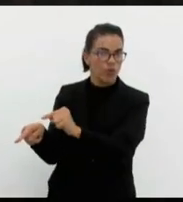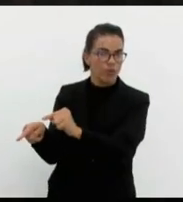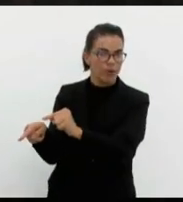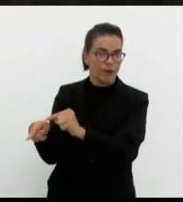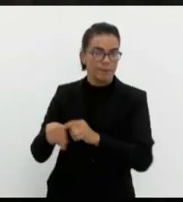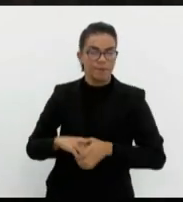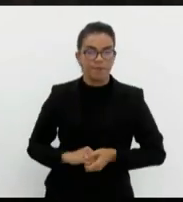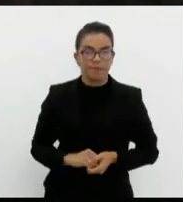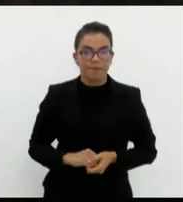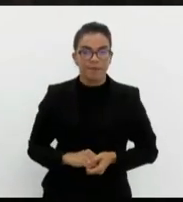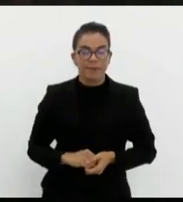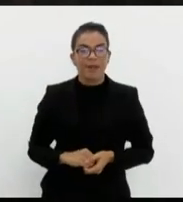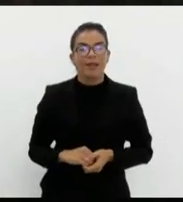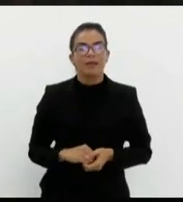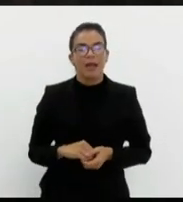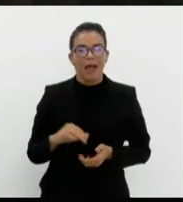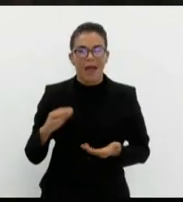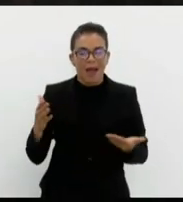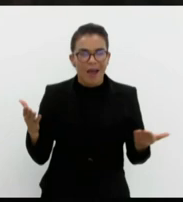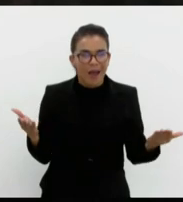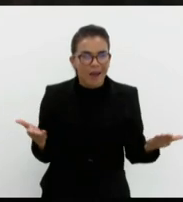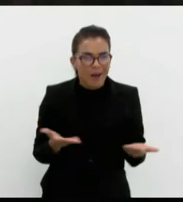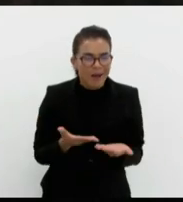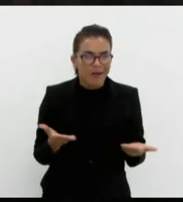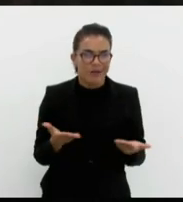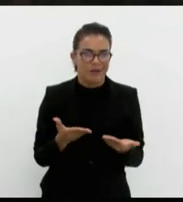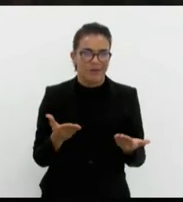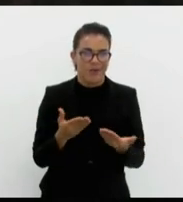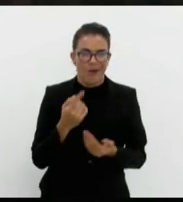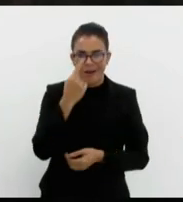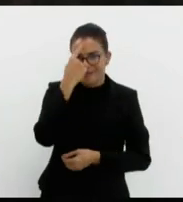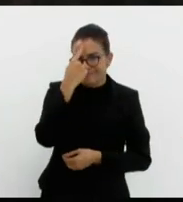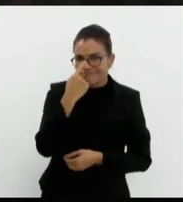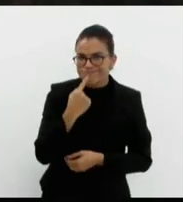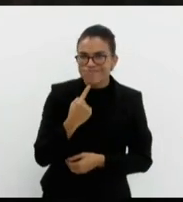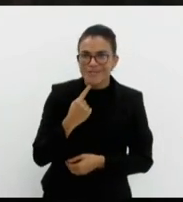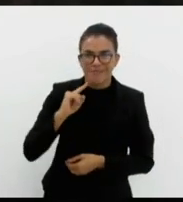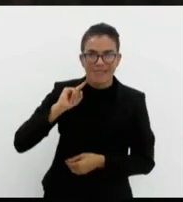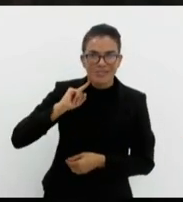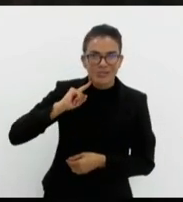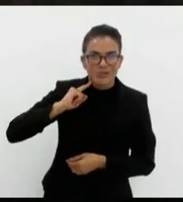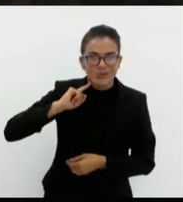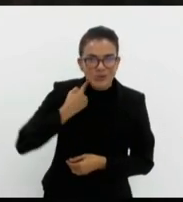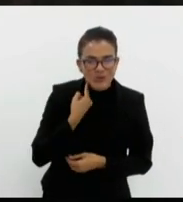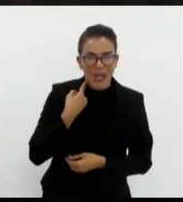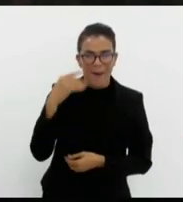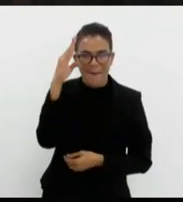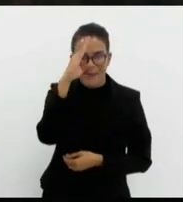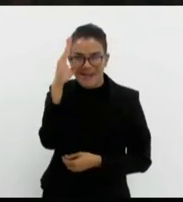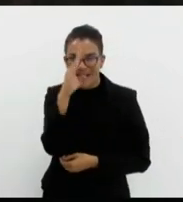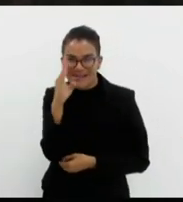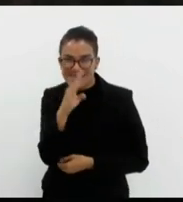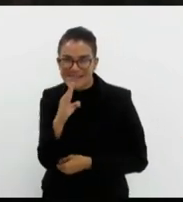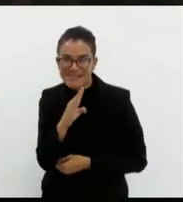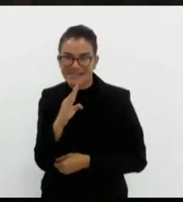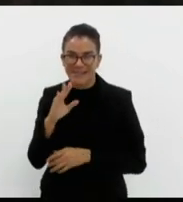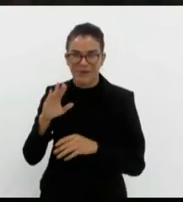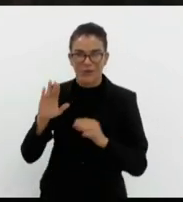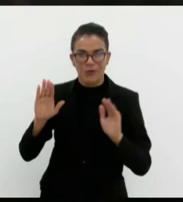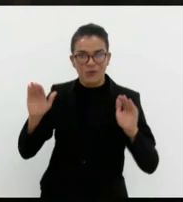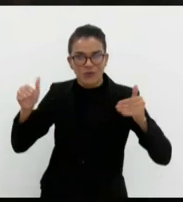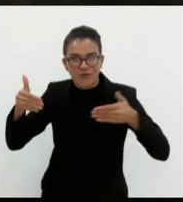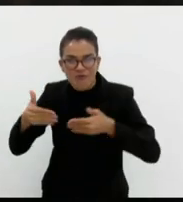Agora, mais do que manchar a imagem do nosso querido país nos fóruns internacionais,